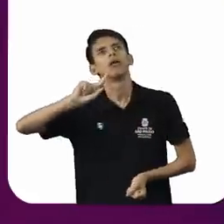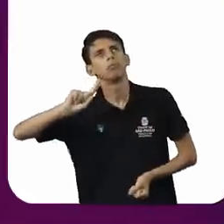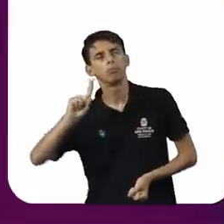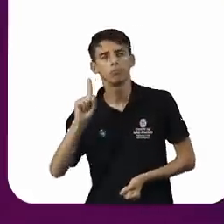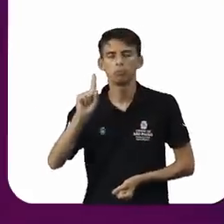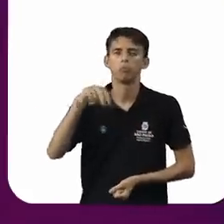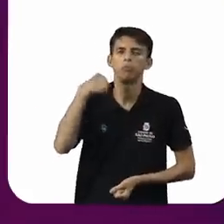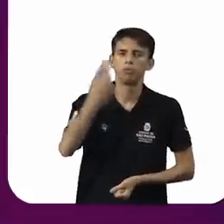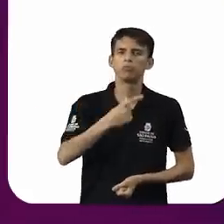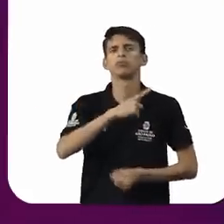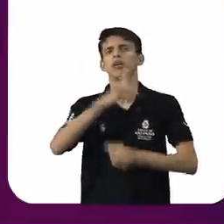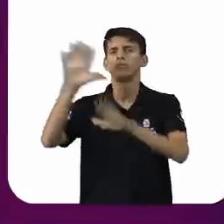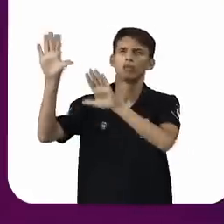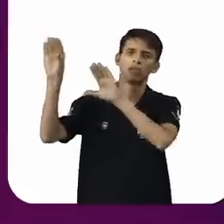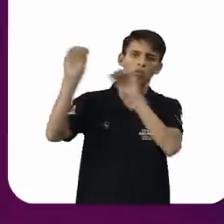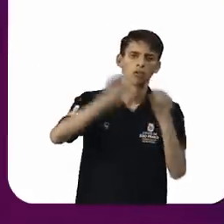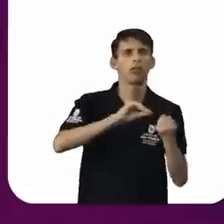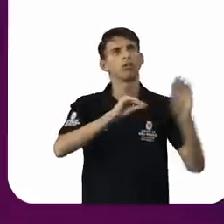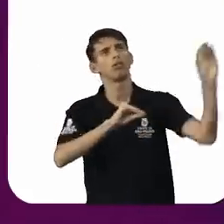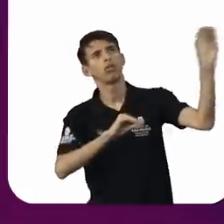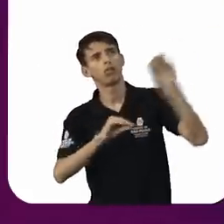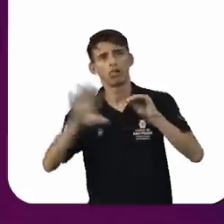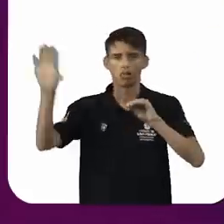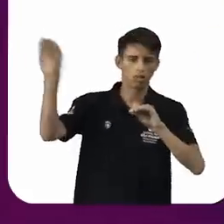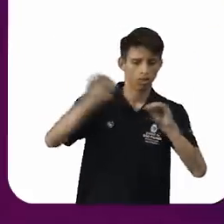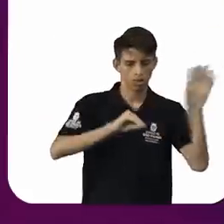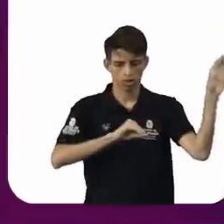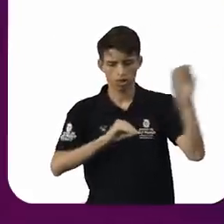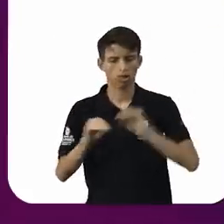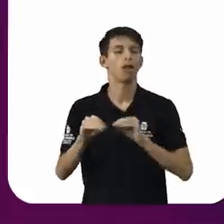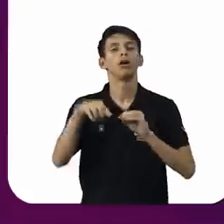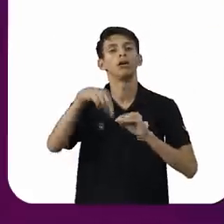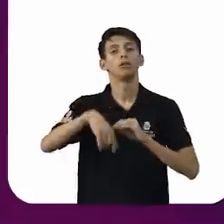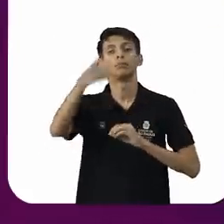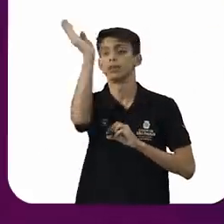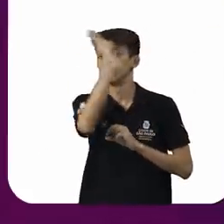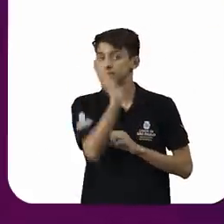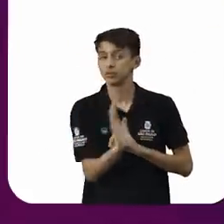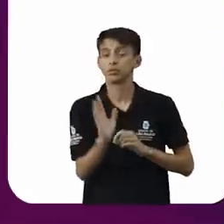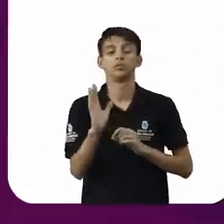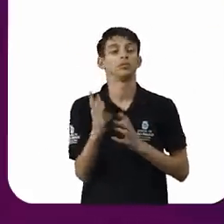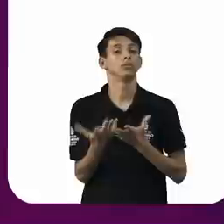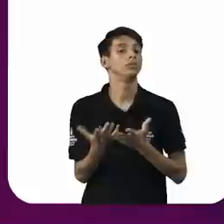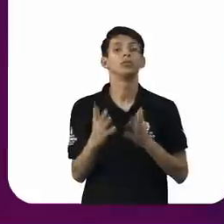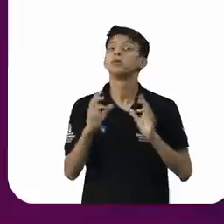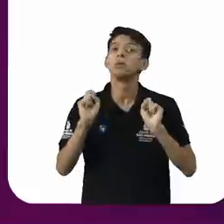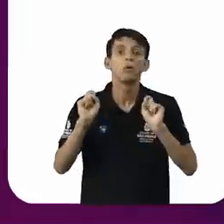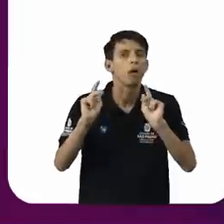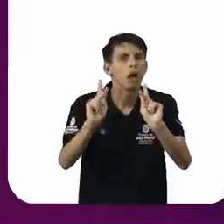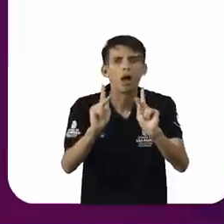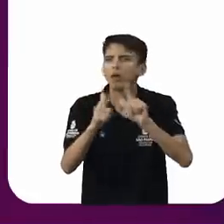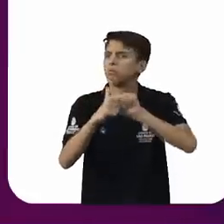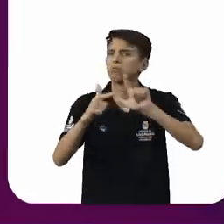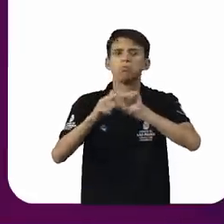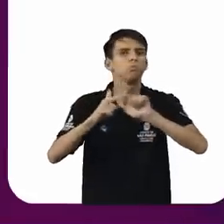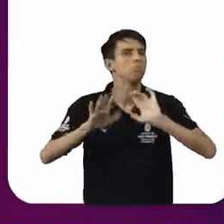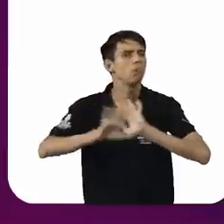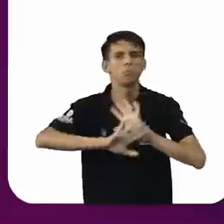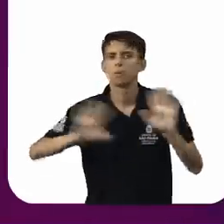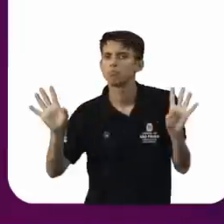os outros imigrantes de diversos lugares do mundo e está tudo bem. Que coisa